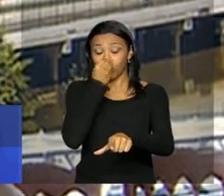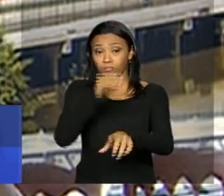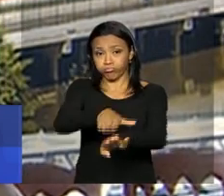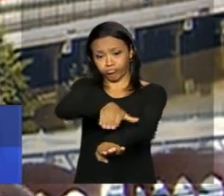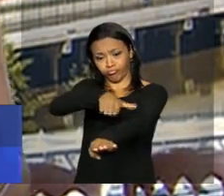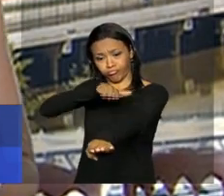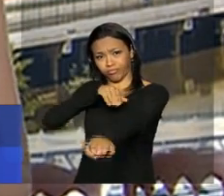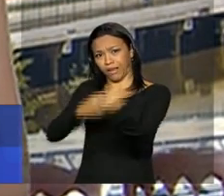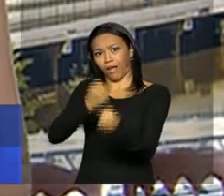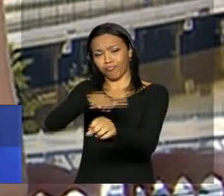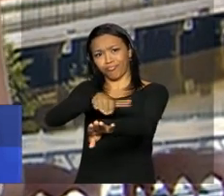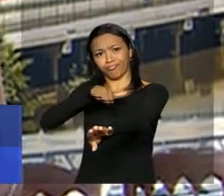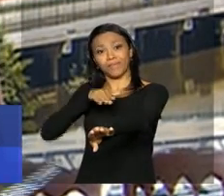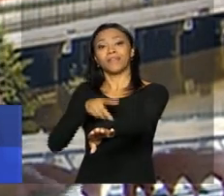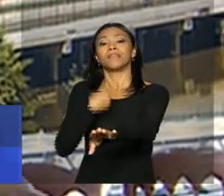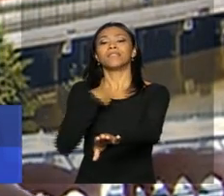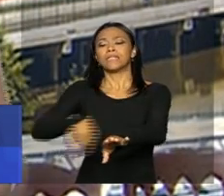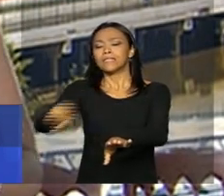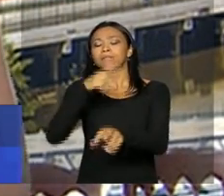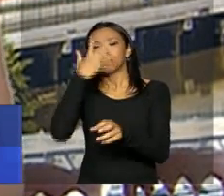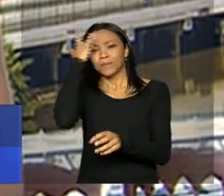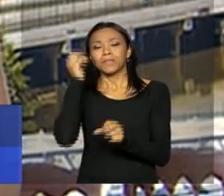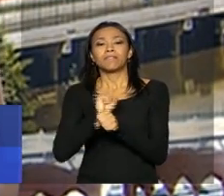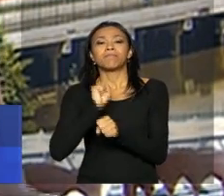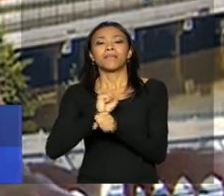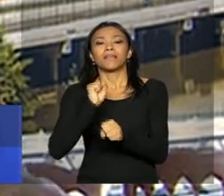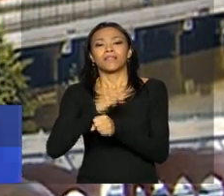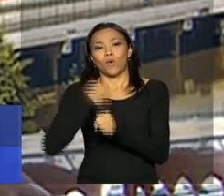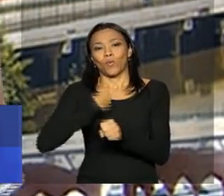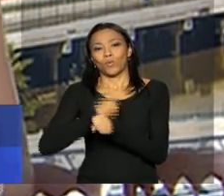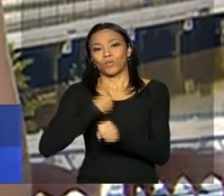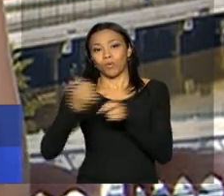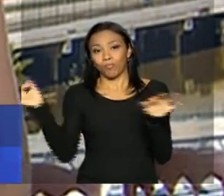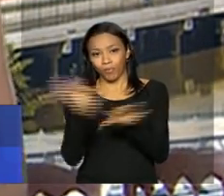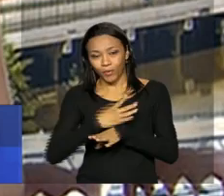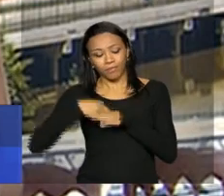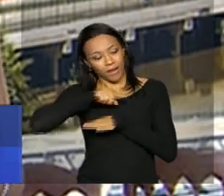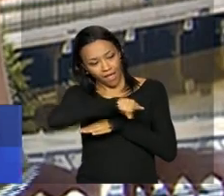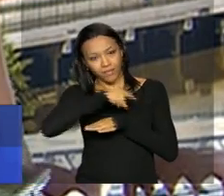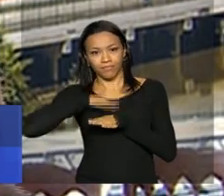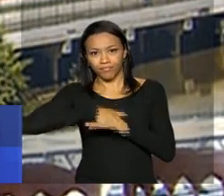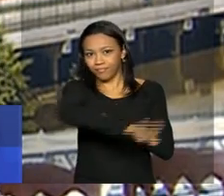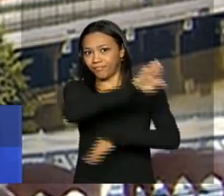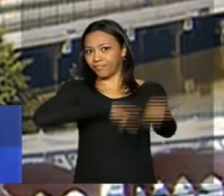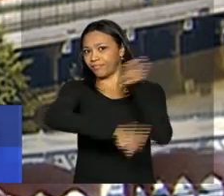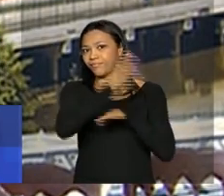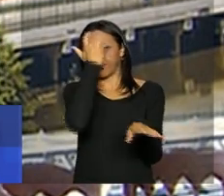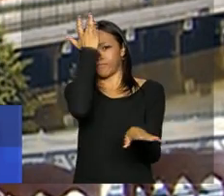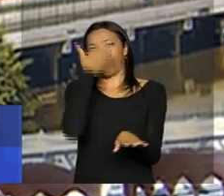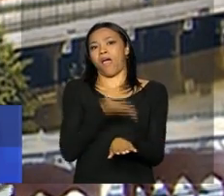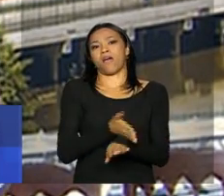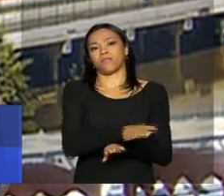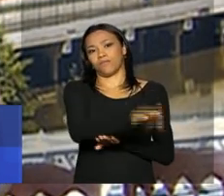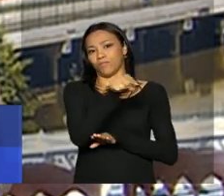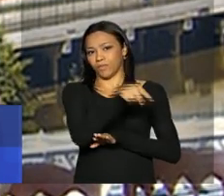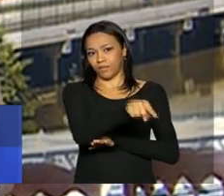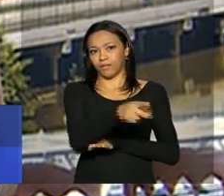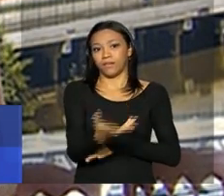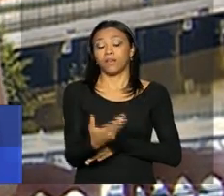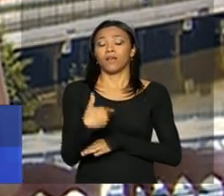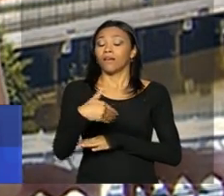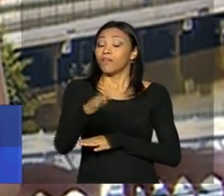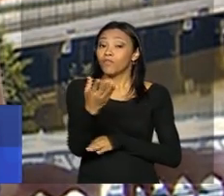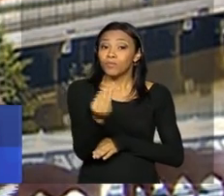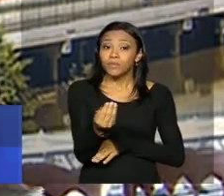obra esperada pelos moradores da cidade há bastante tempo para desafogar esse trânsito em Boa Viagem. Mais de 430 milhões de